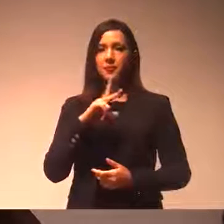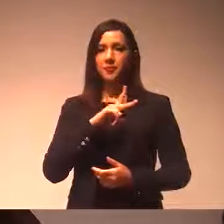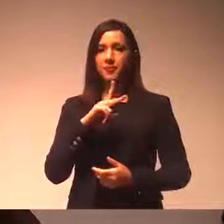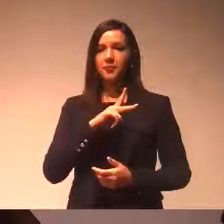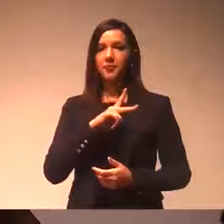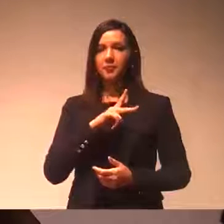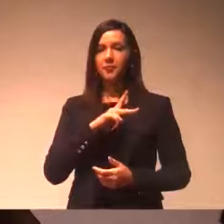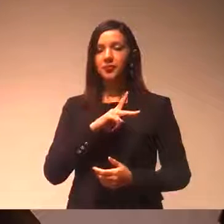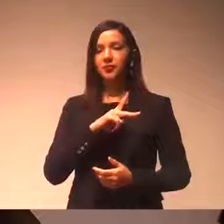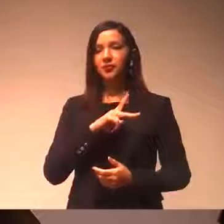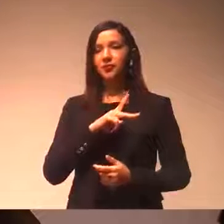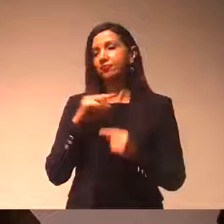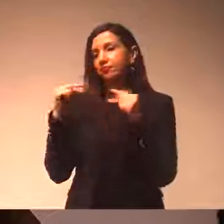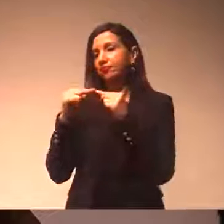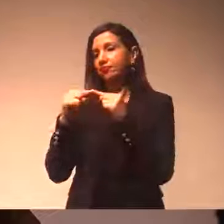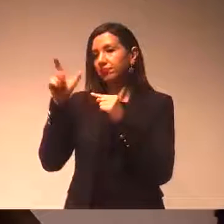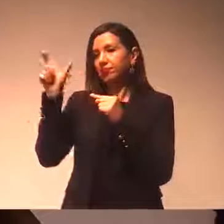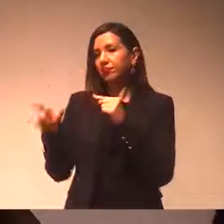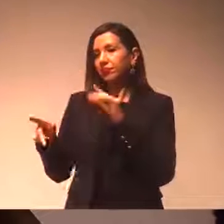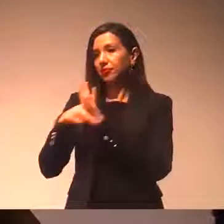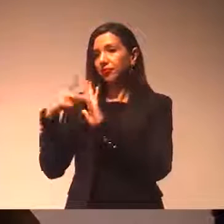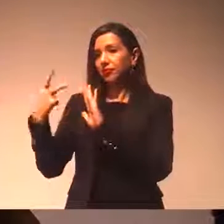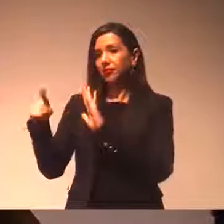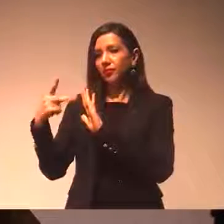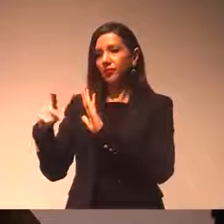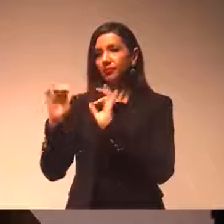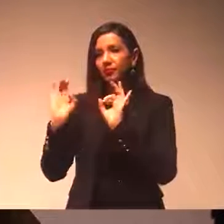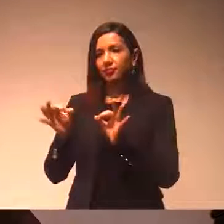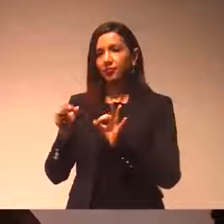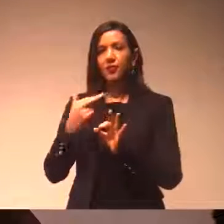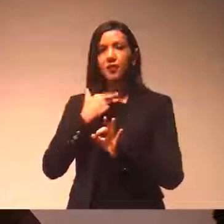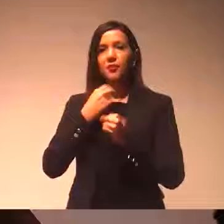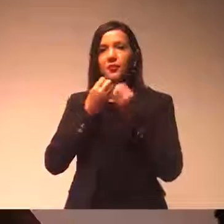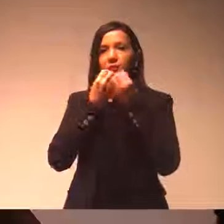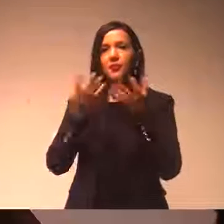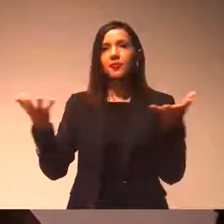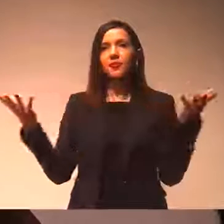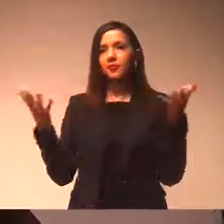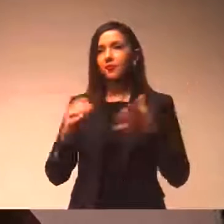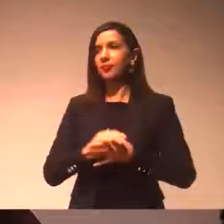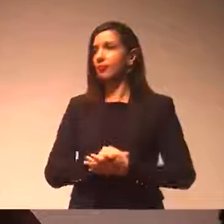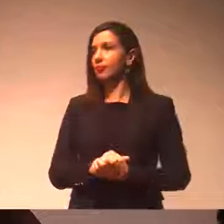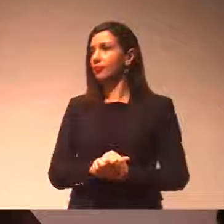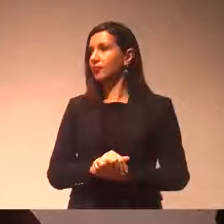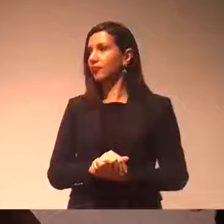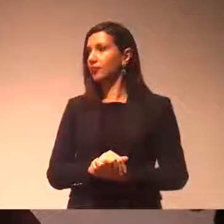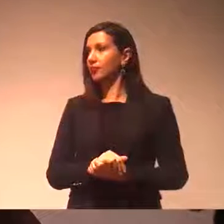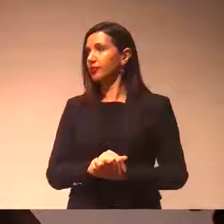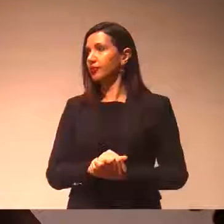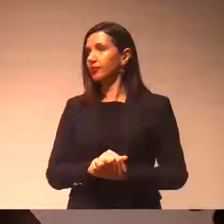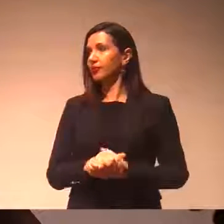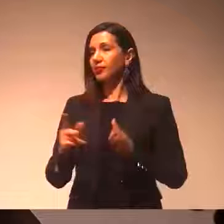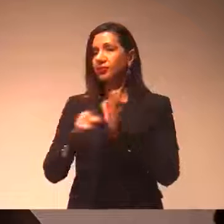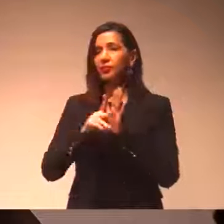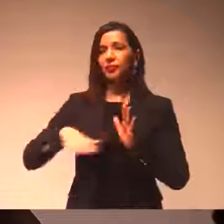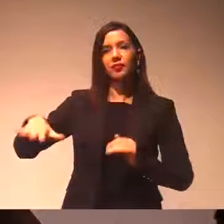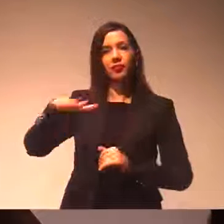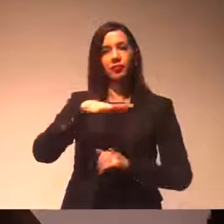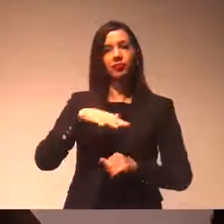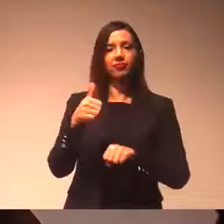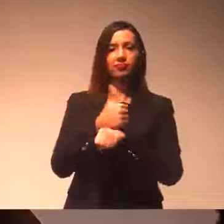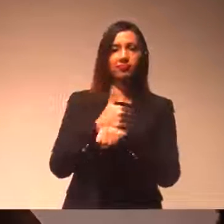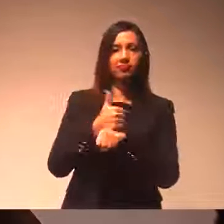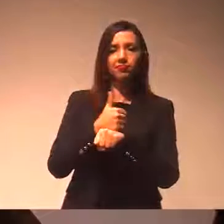que diz respeito a ele, que não precisa necessariamente vir e colocar público. Ou mesmo que seja na esfera profissional do